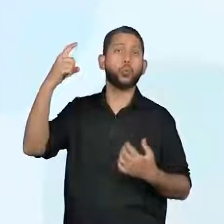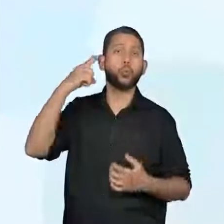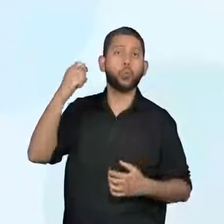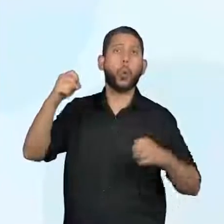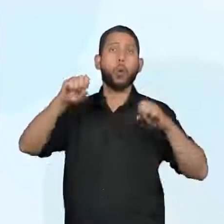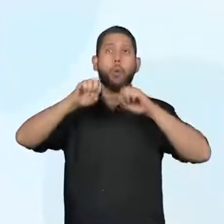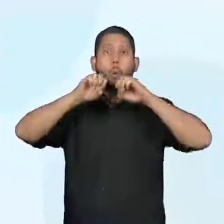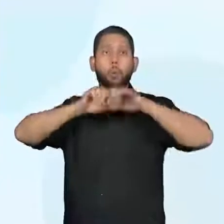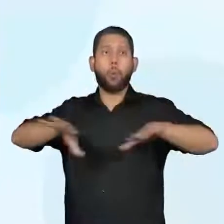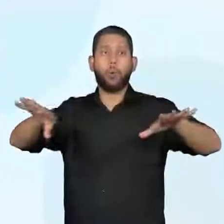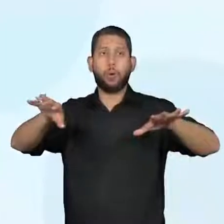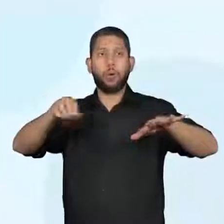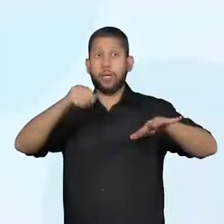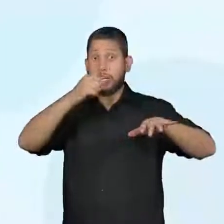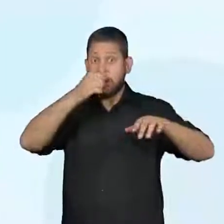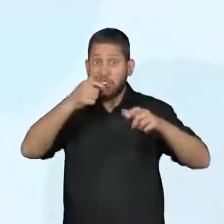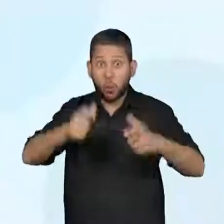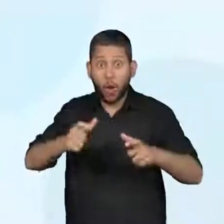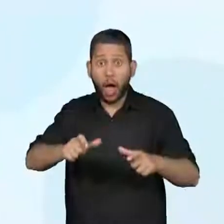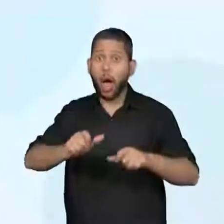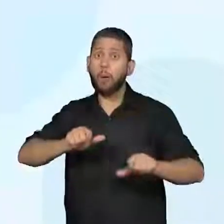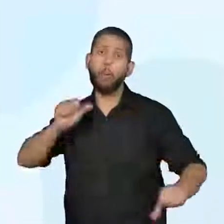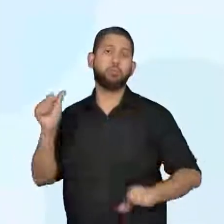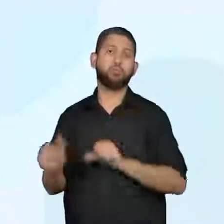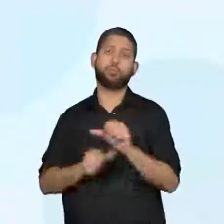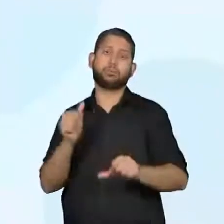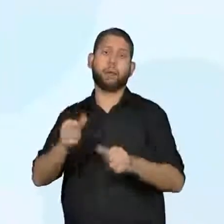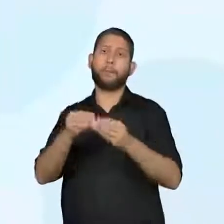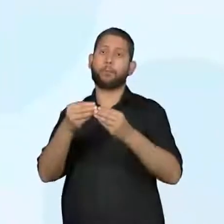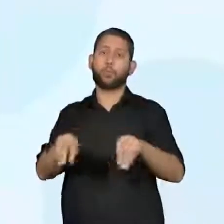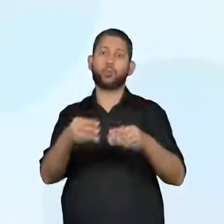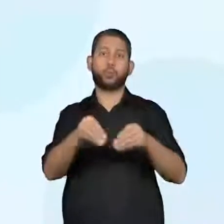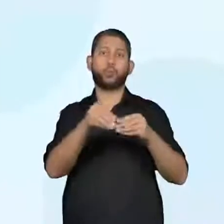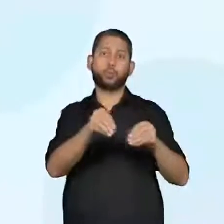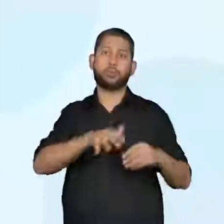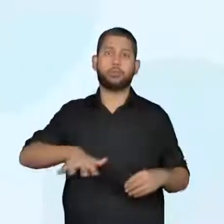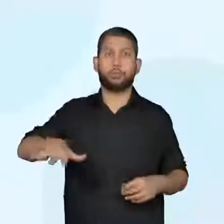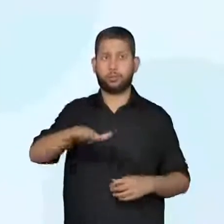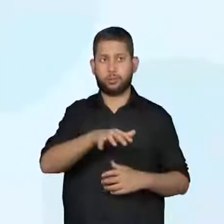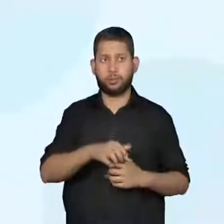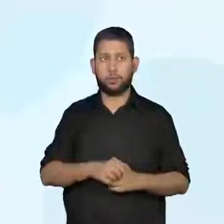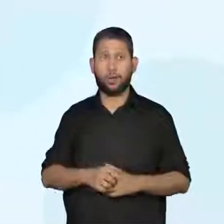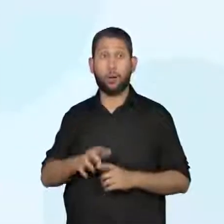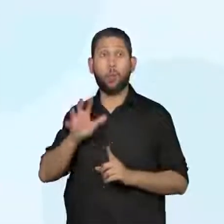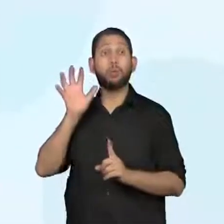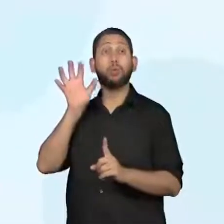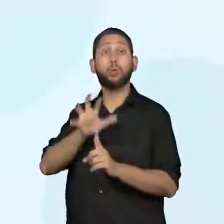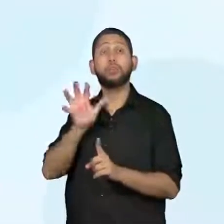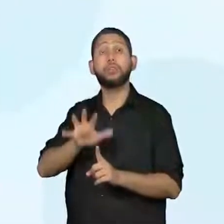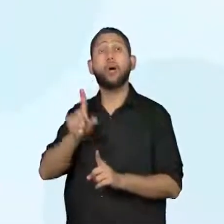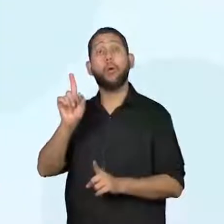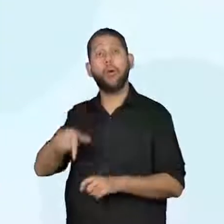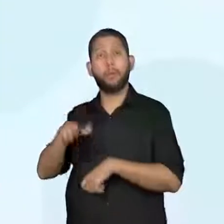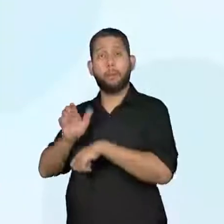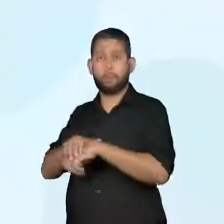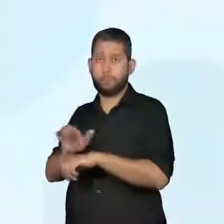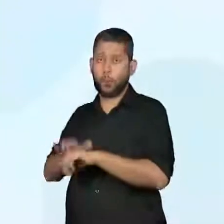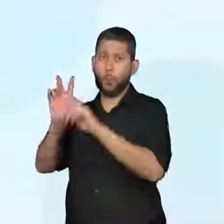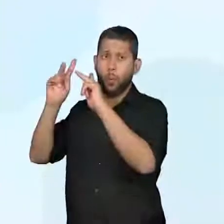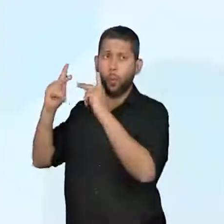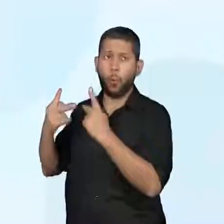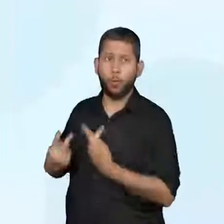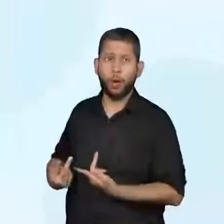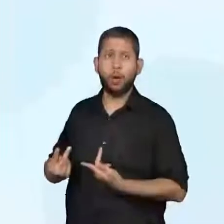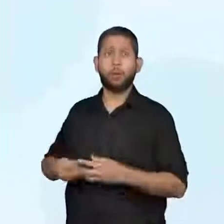ambiente, alterando suas características originais e causando degradação. A poluição, geralmente